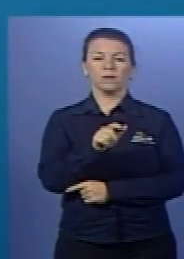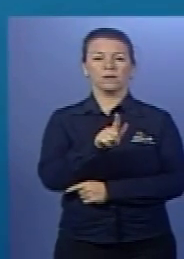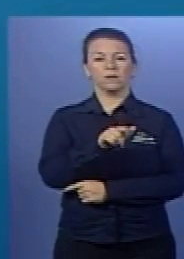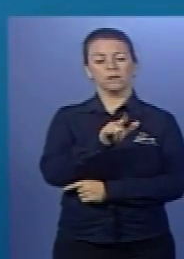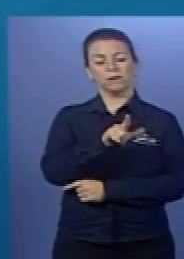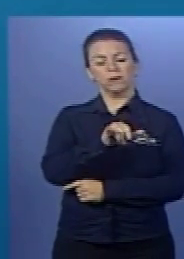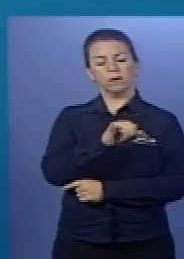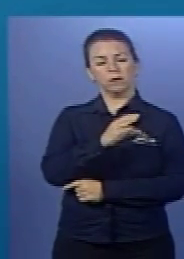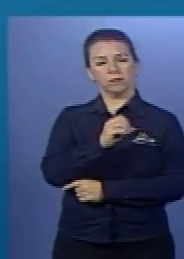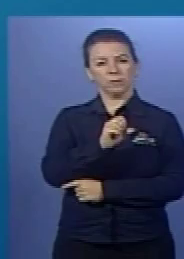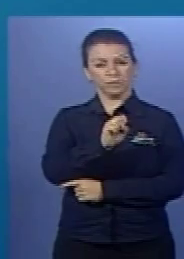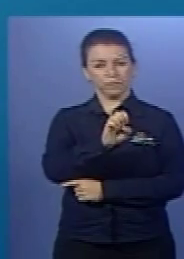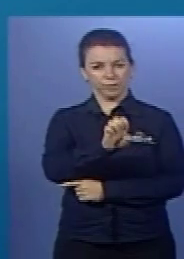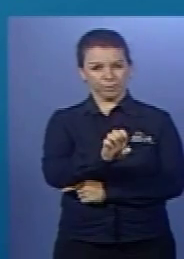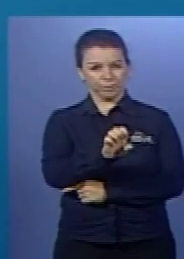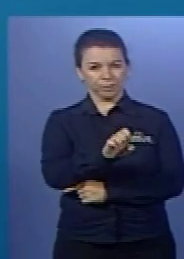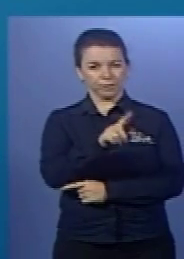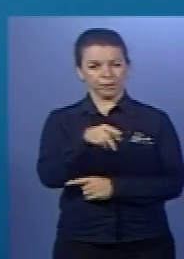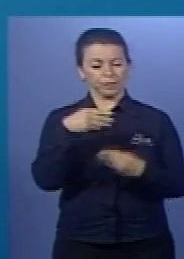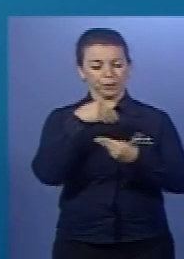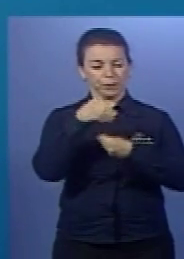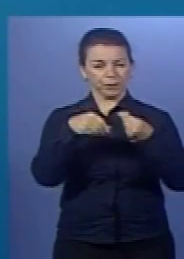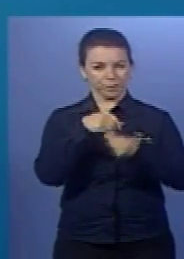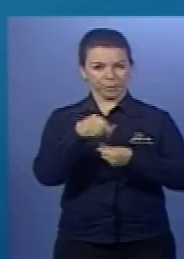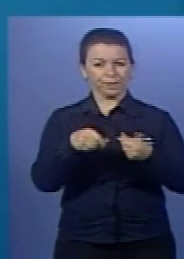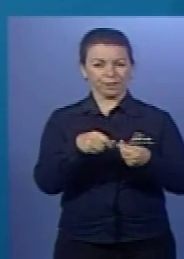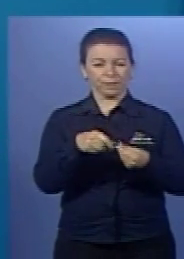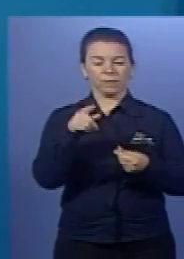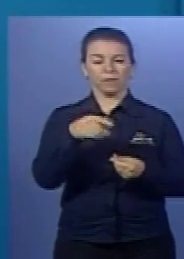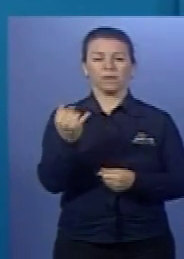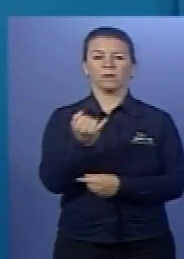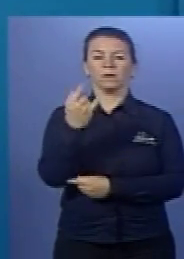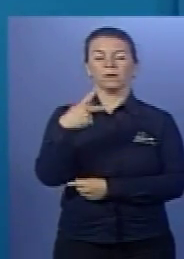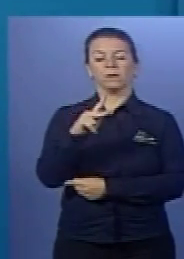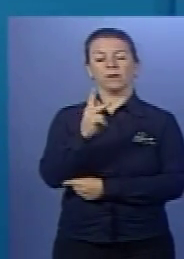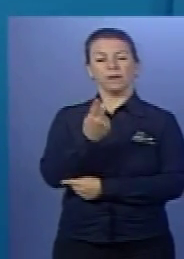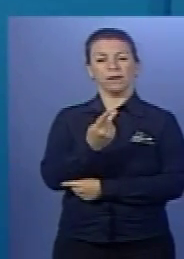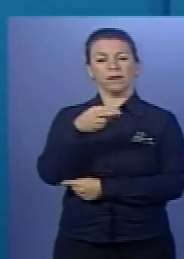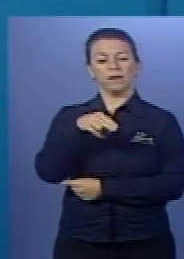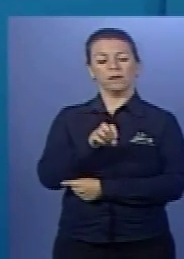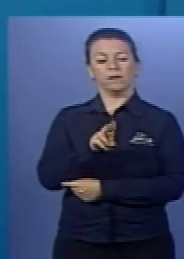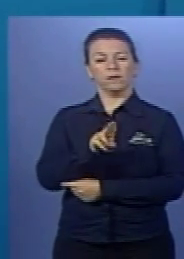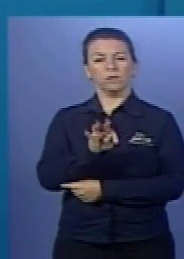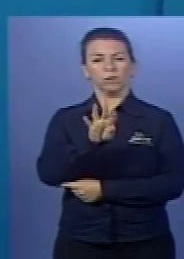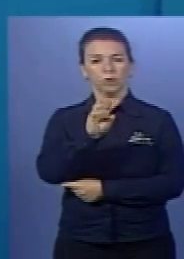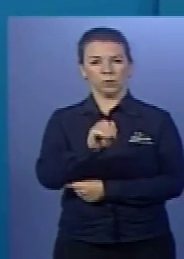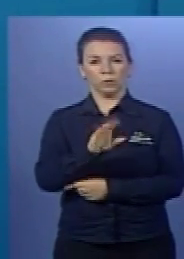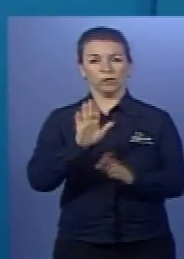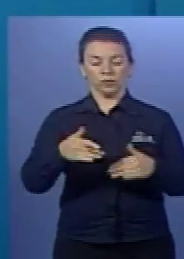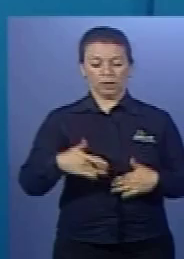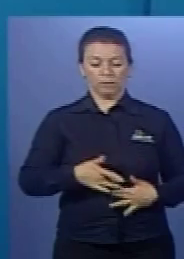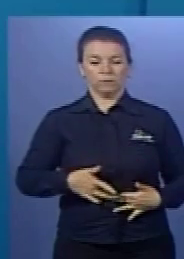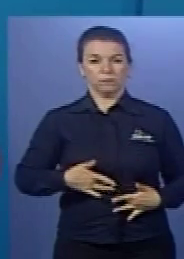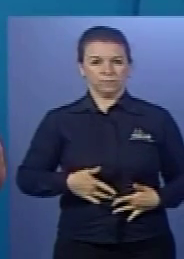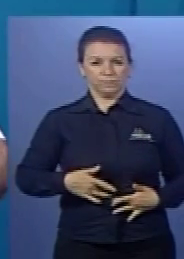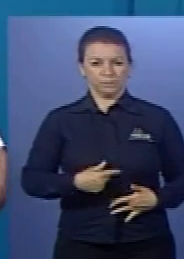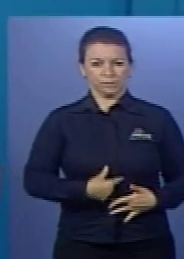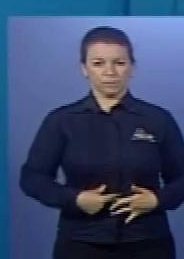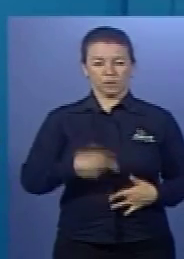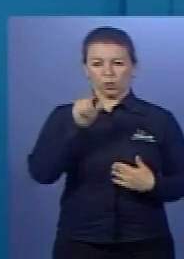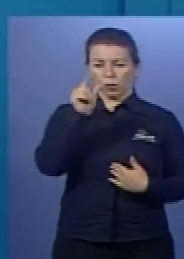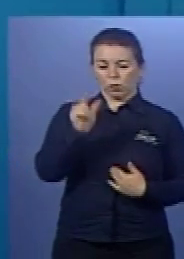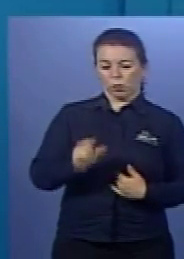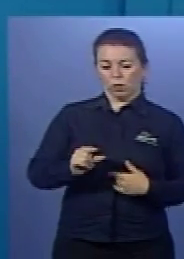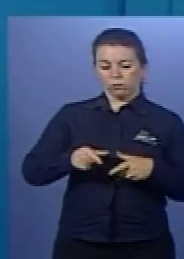amilase salivar ou pitialina. Importante, pH neutro. pH no estômago. pH ácido.